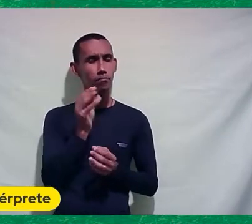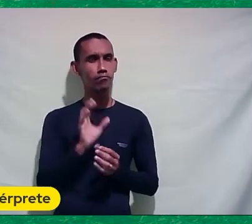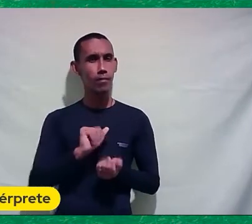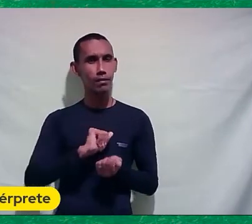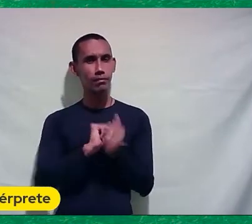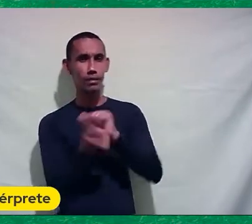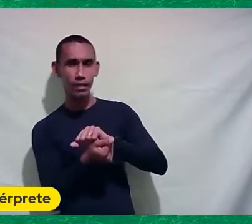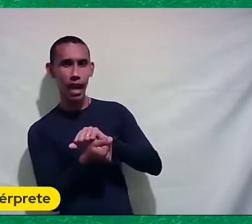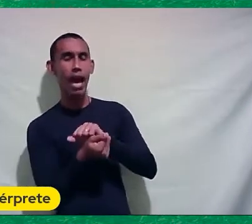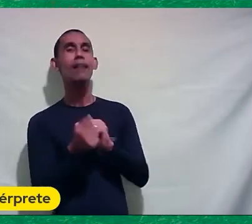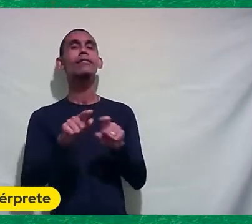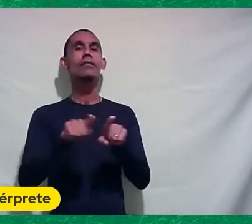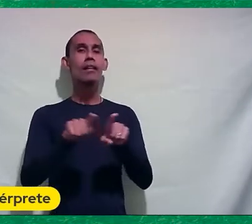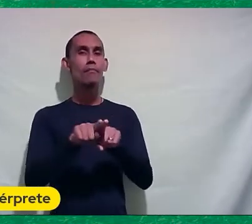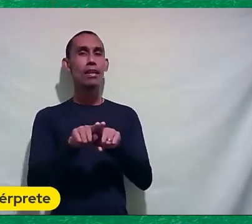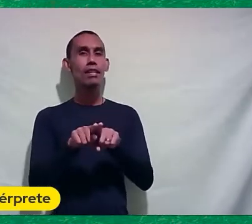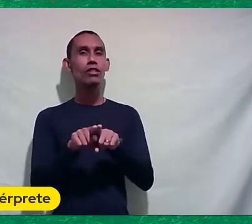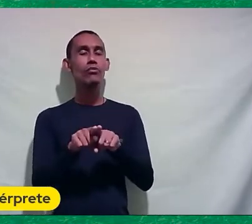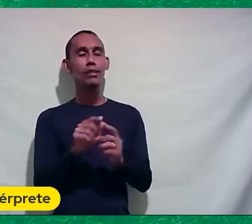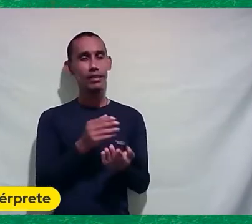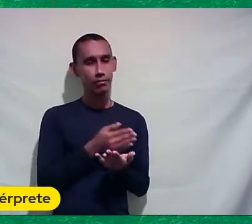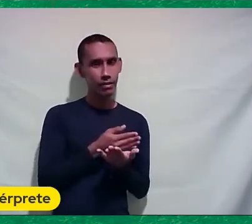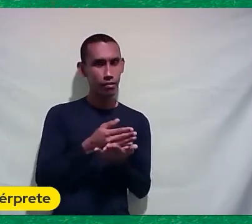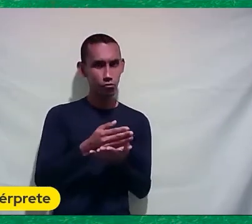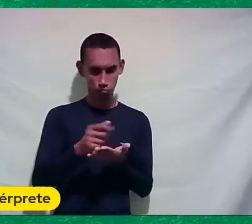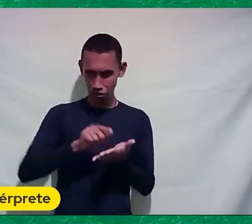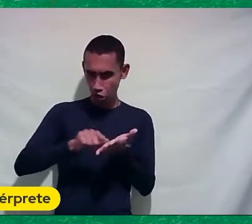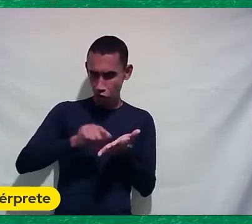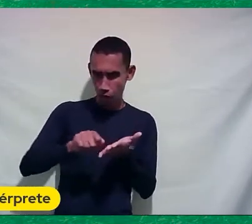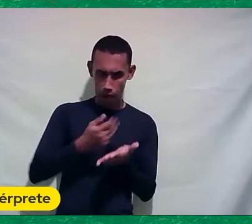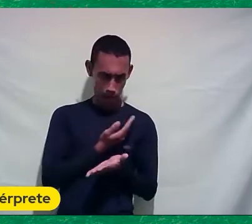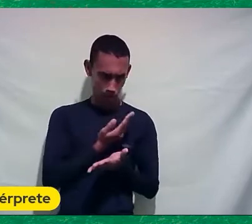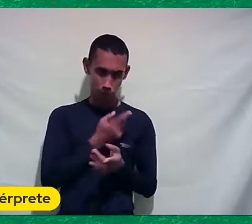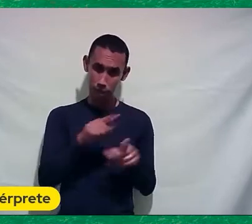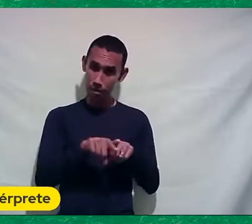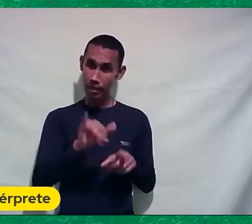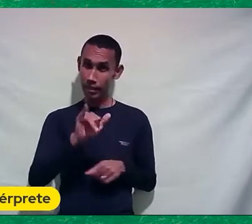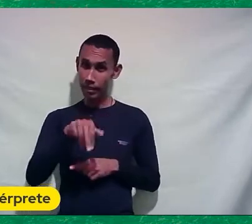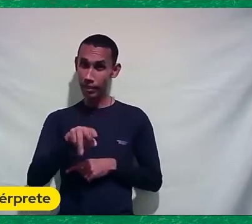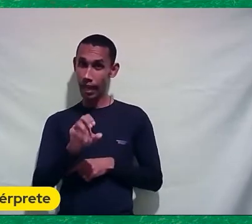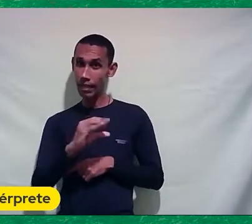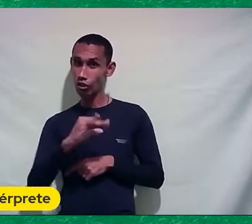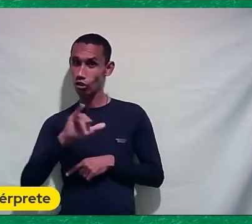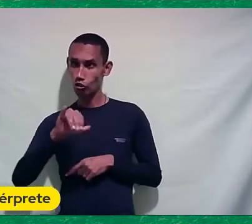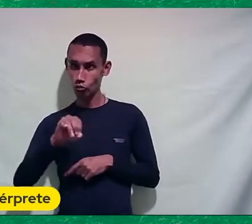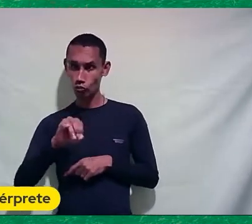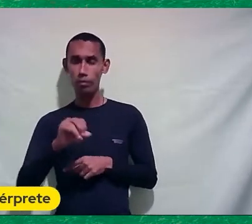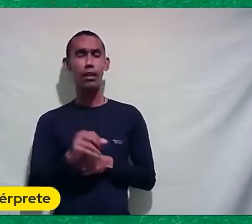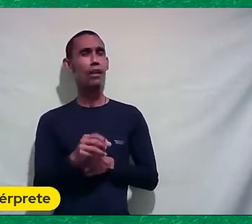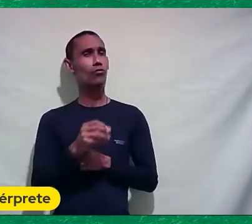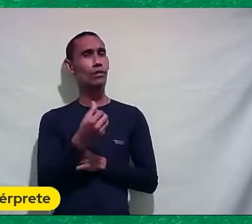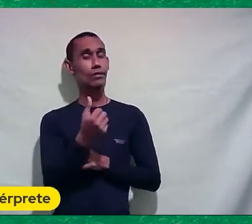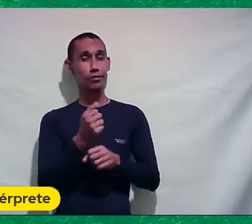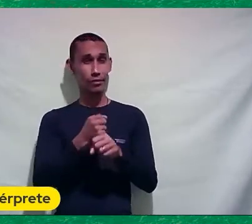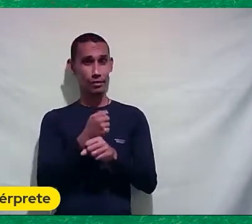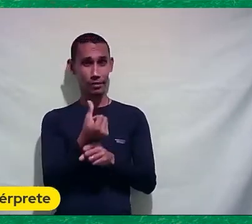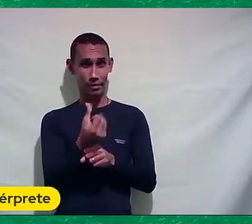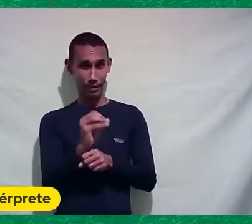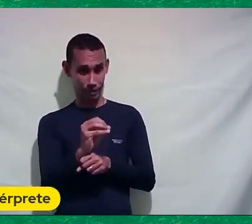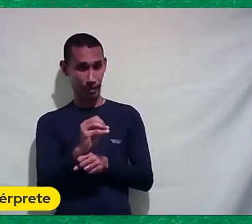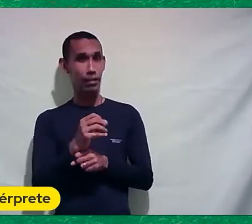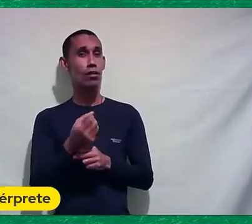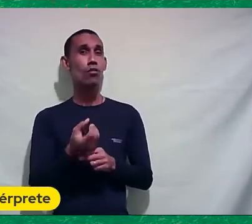conto Do Inácio Loyola Brandão Que era um escritor Grande amigo dele também Em São Paulo Na época Dos anos 60 Ele tentou